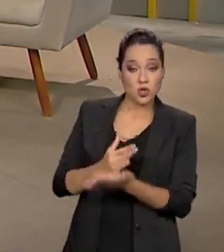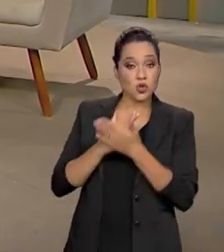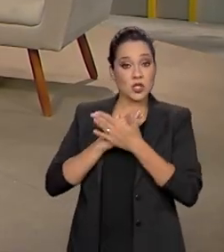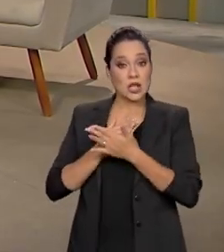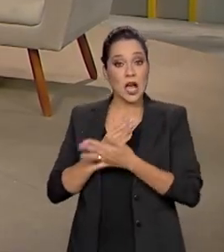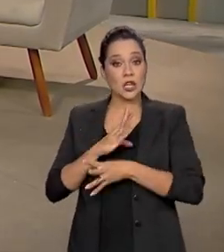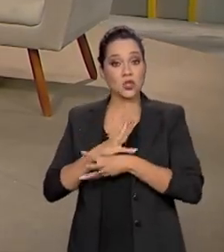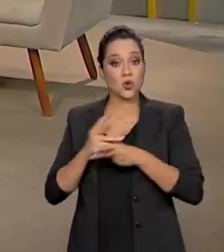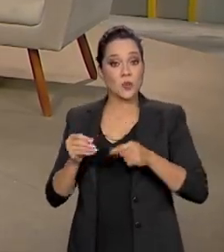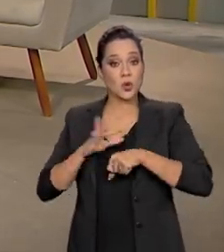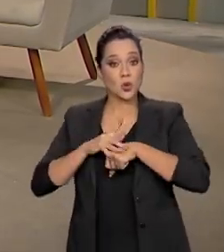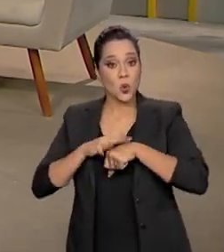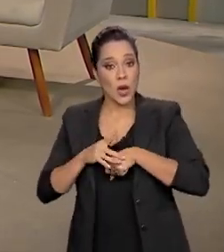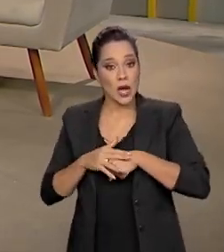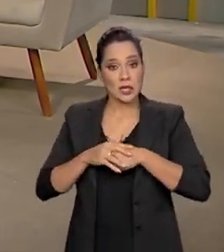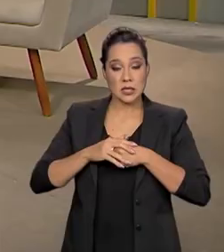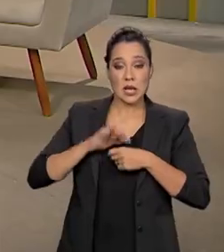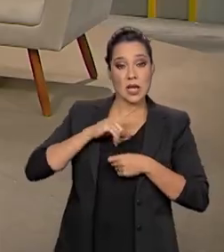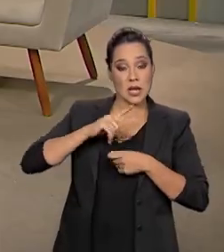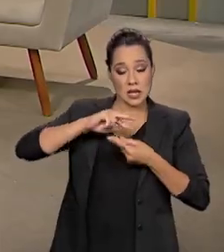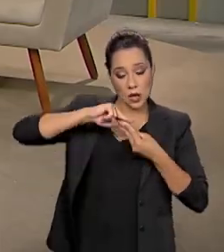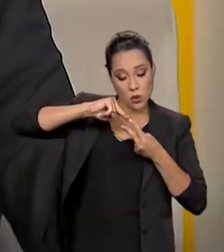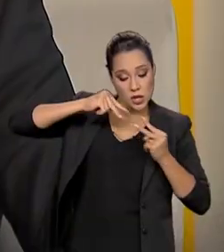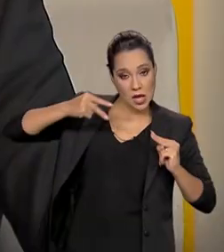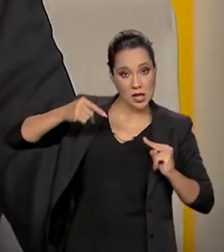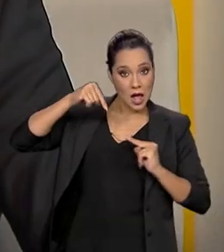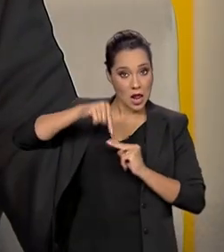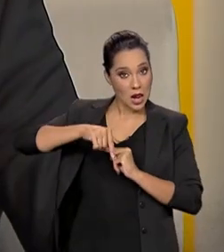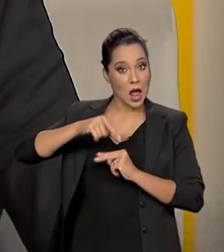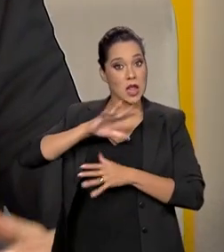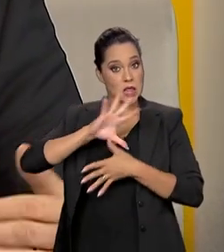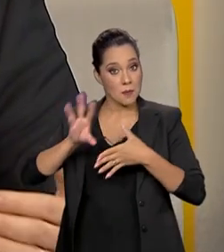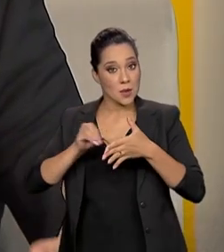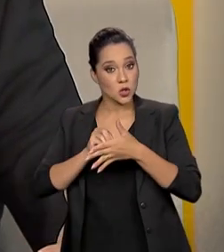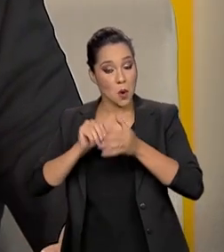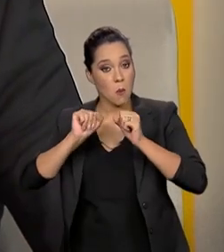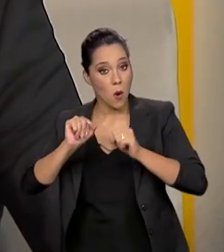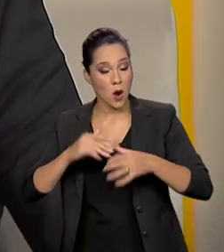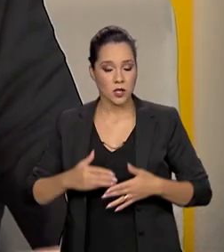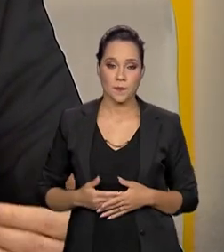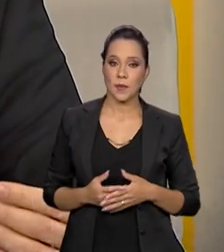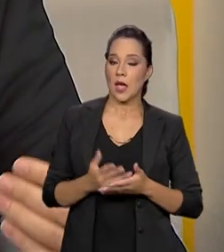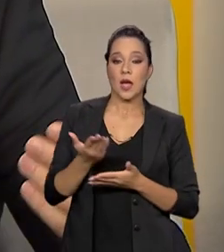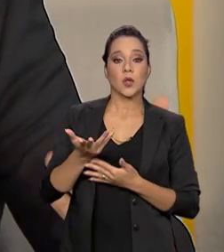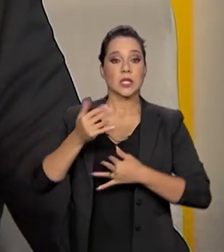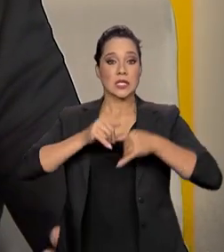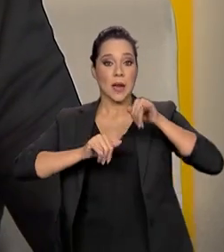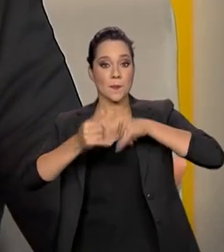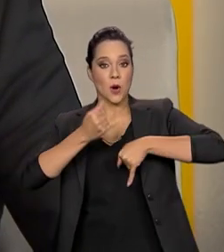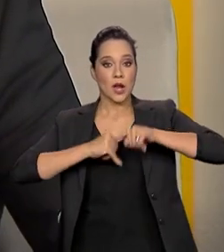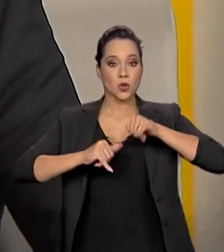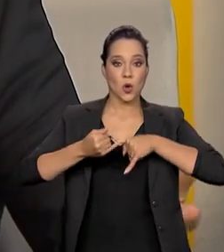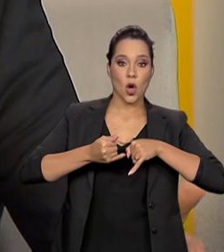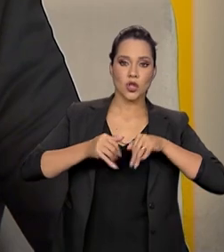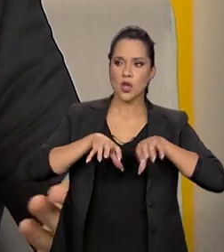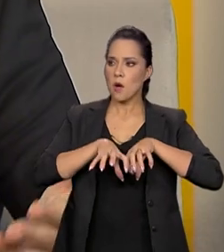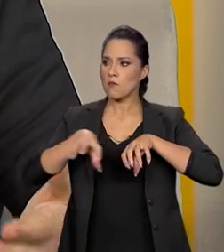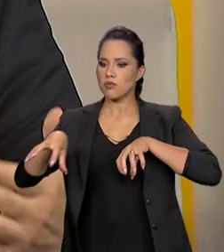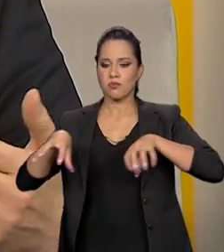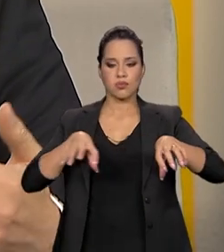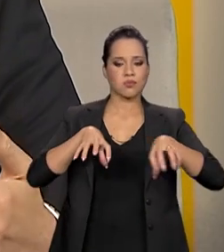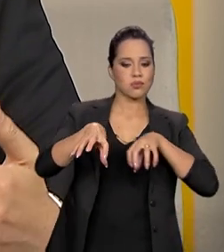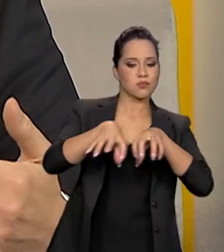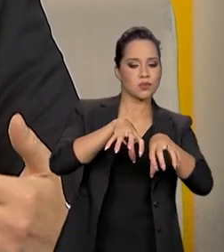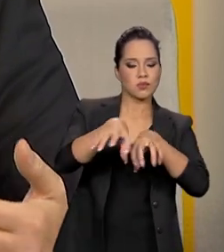nesses genes, nessas espécies que estão na Amazônia. Então, esses laboratórios flutuantes, o nós chamamos de sistema